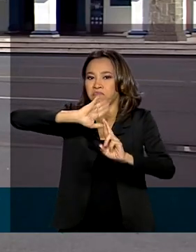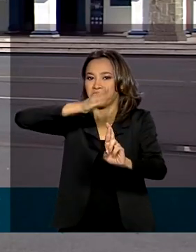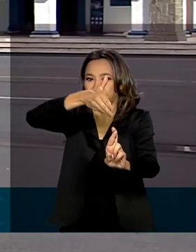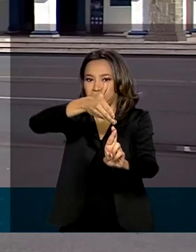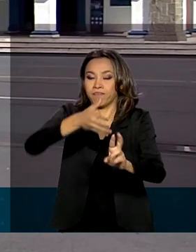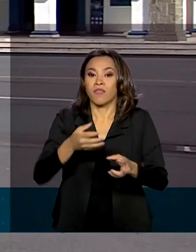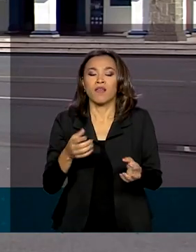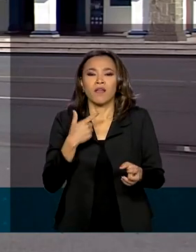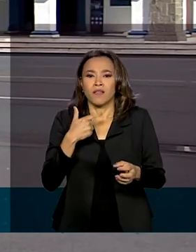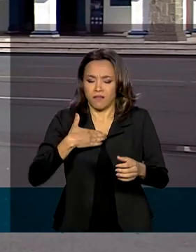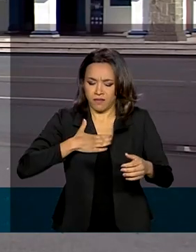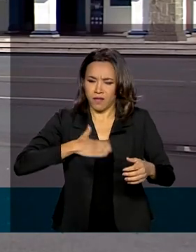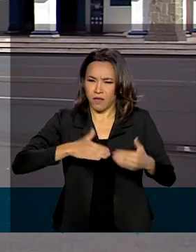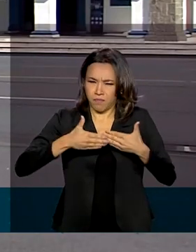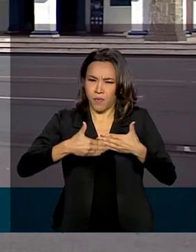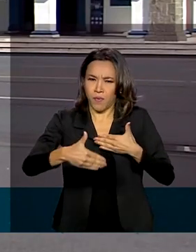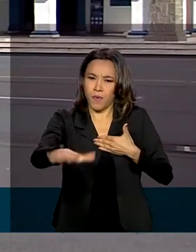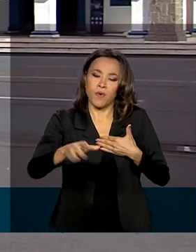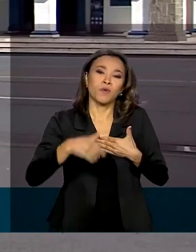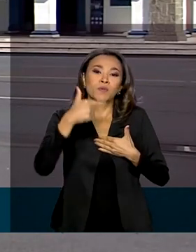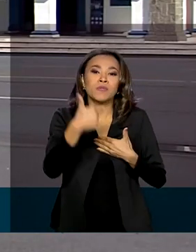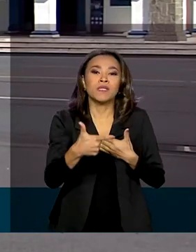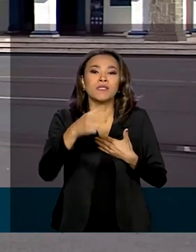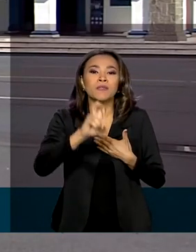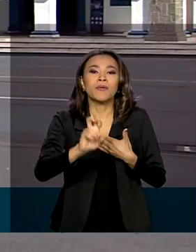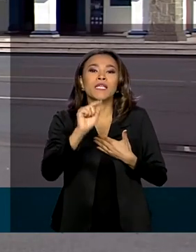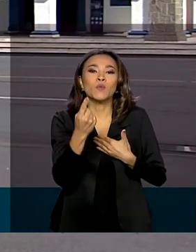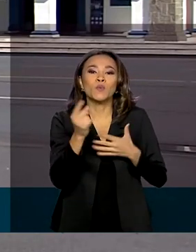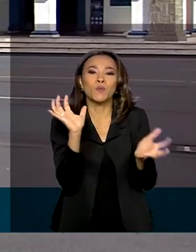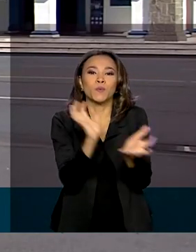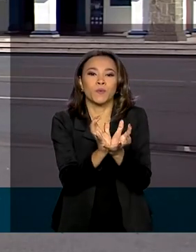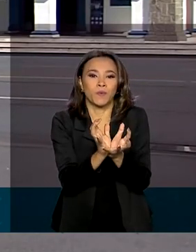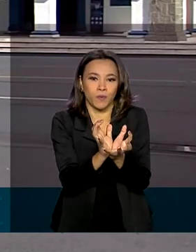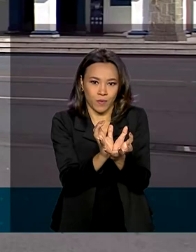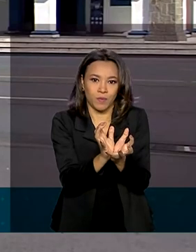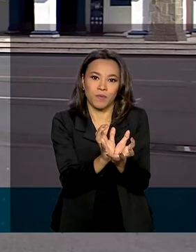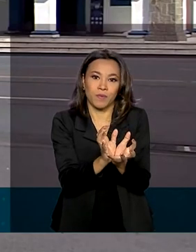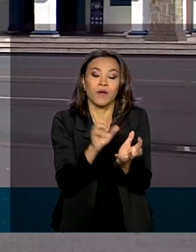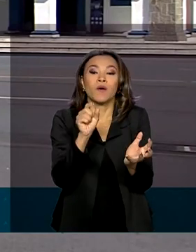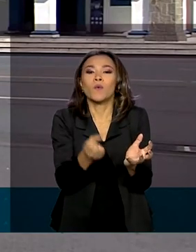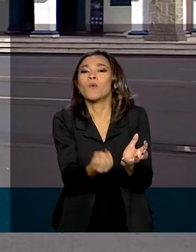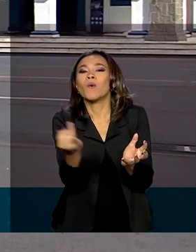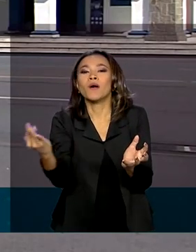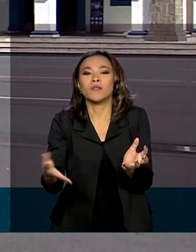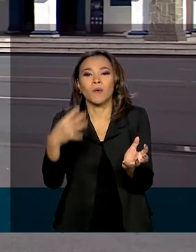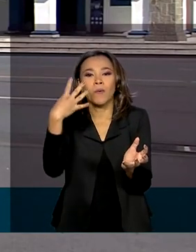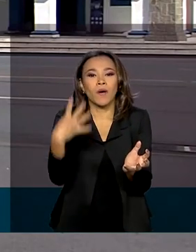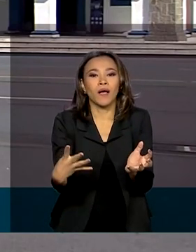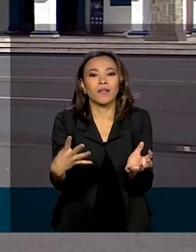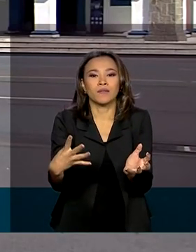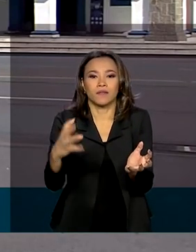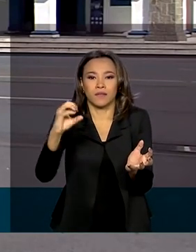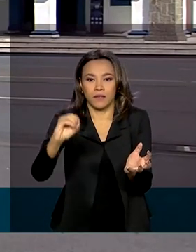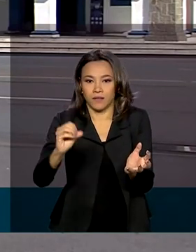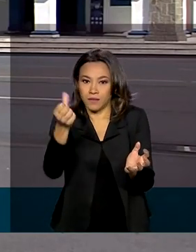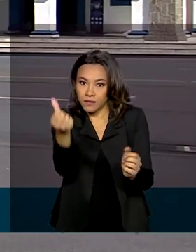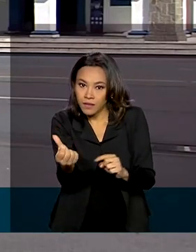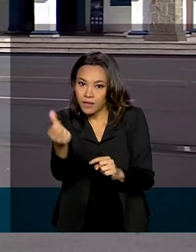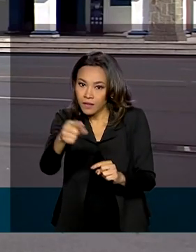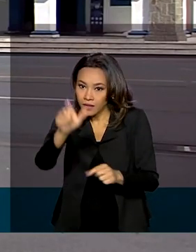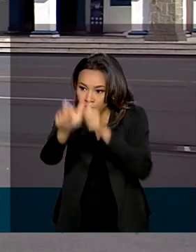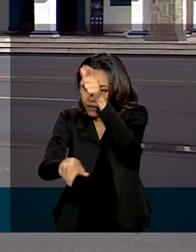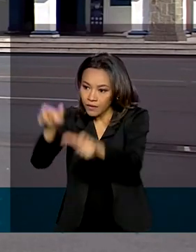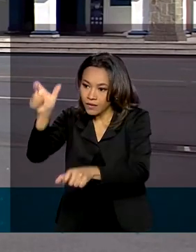acontece a formatura da turma de número 251, com 406 formandos. A gente pode ver aqui os últimos